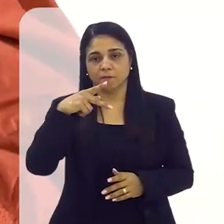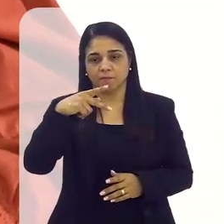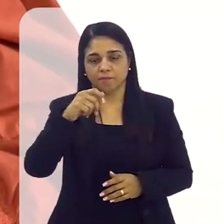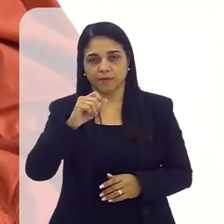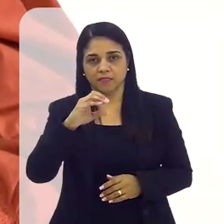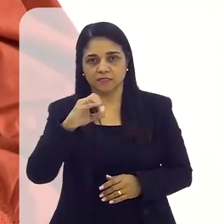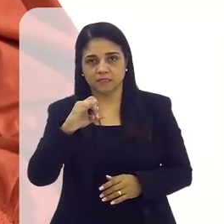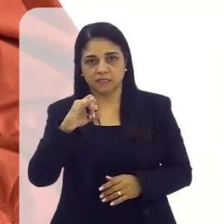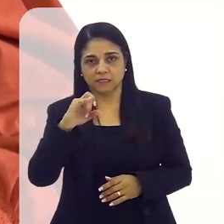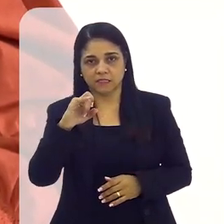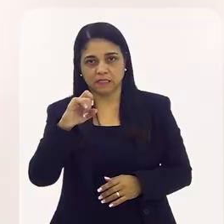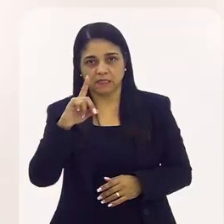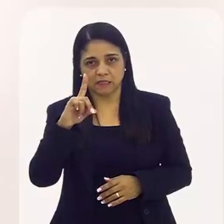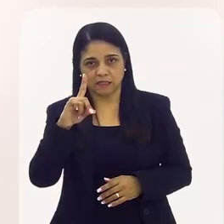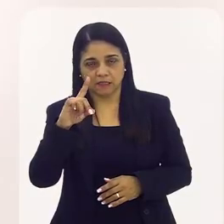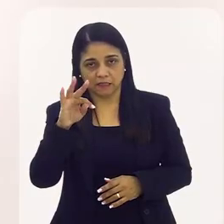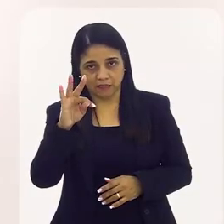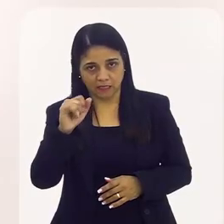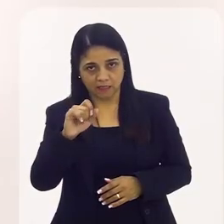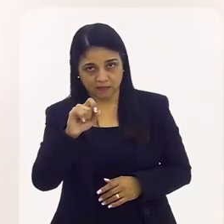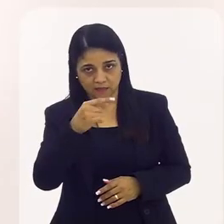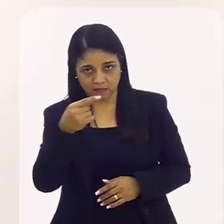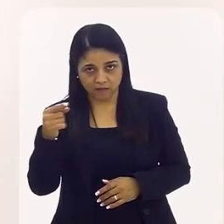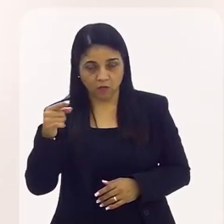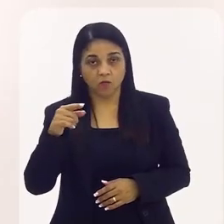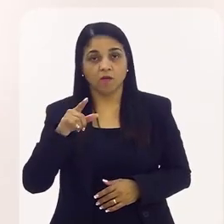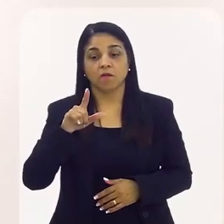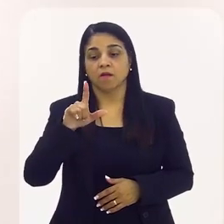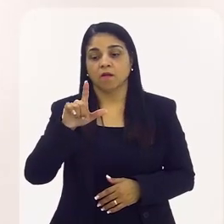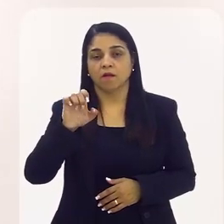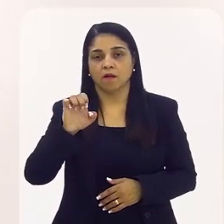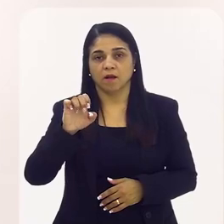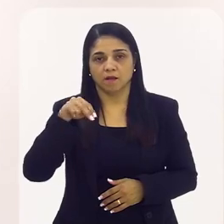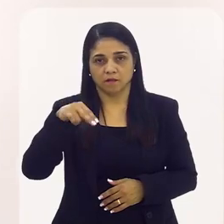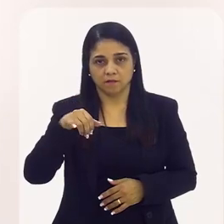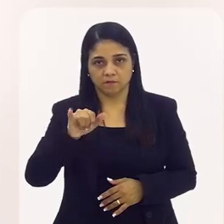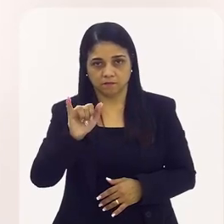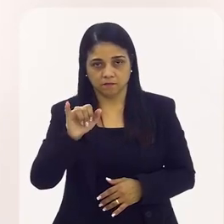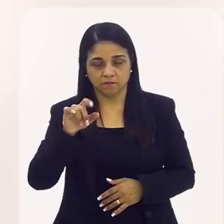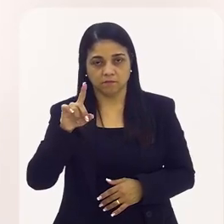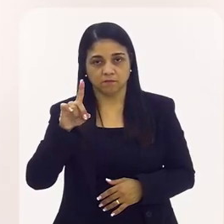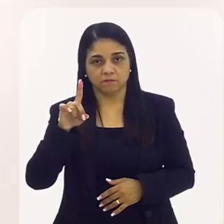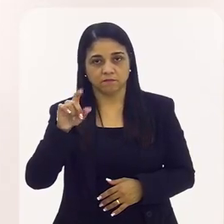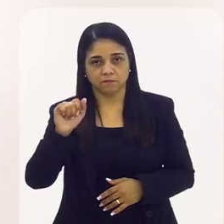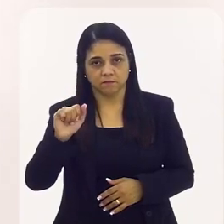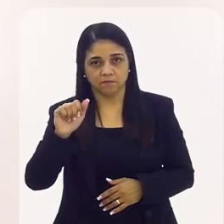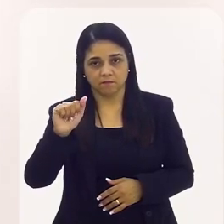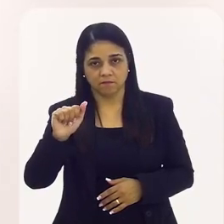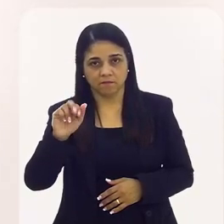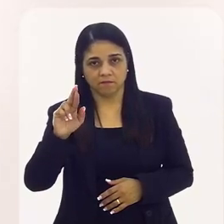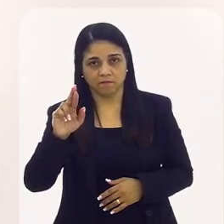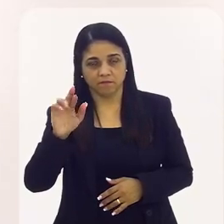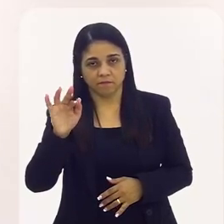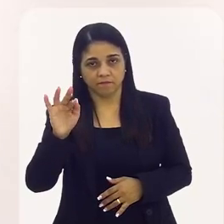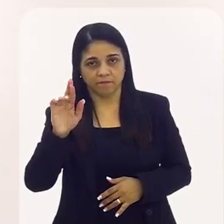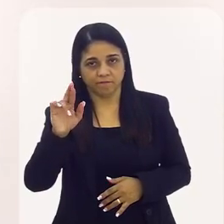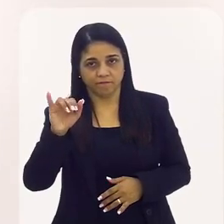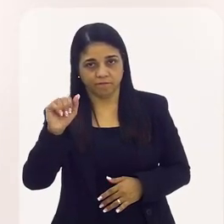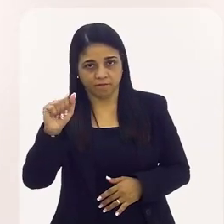África. Então, capacitação Lenir da África. Ajude. Você vai estar ajudando a você mesmo.